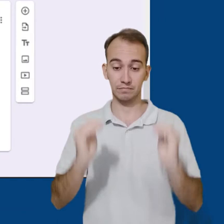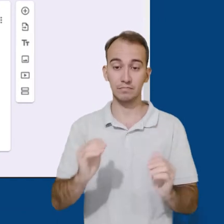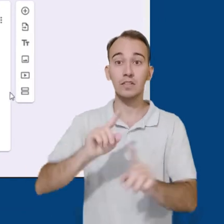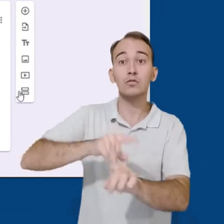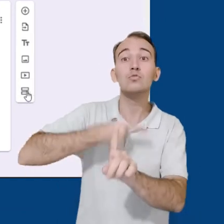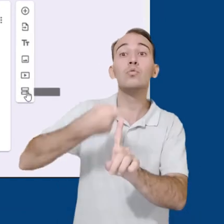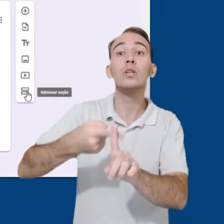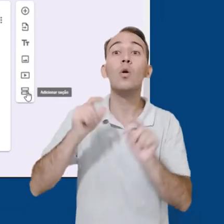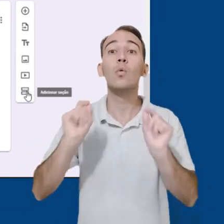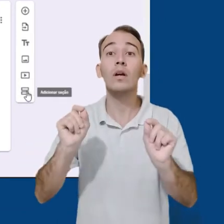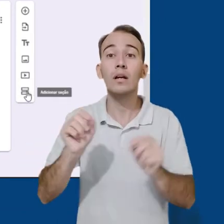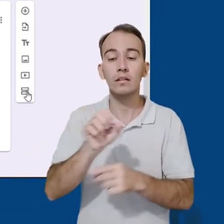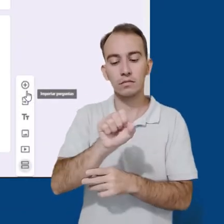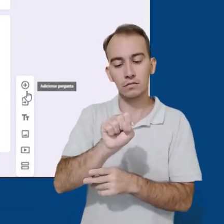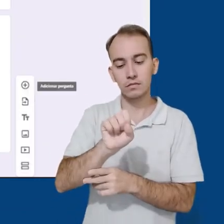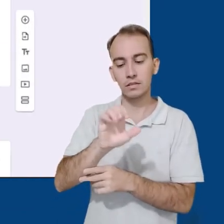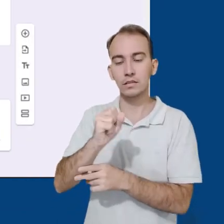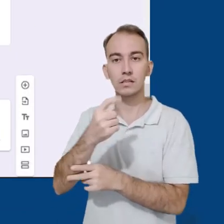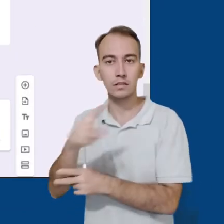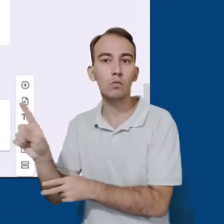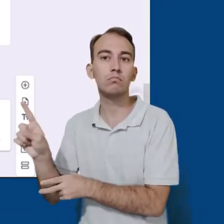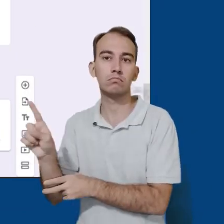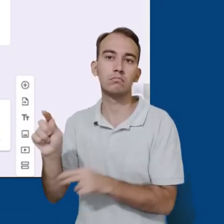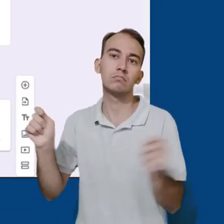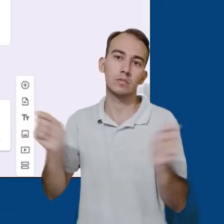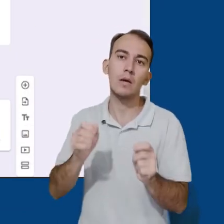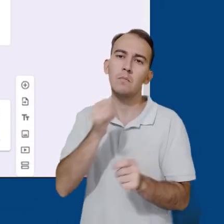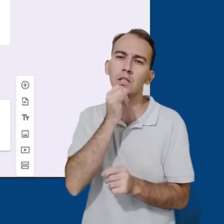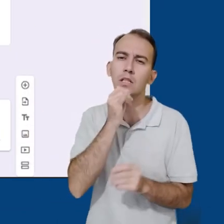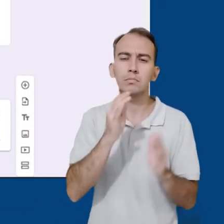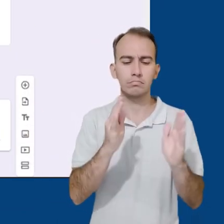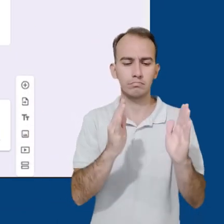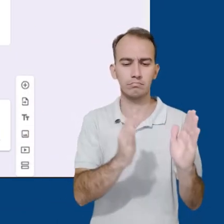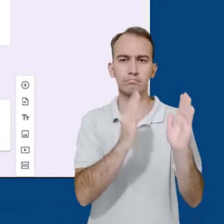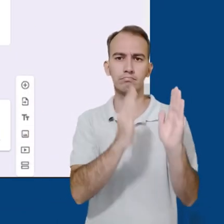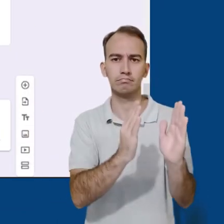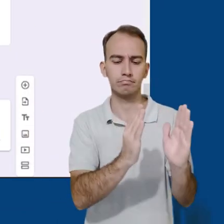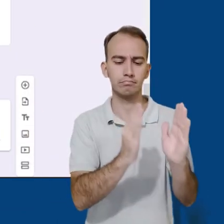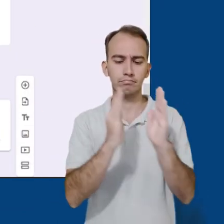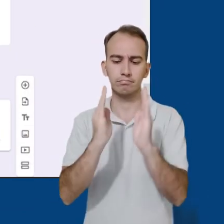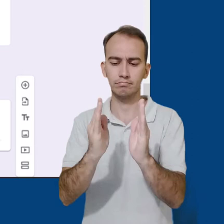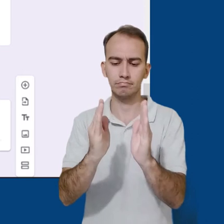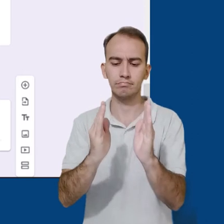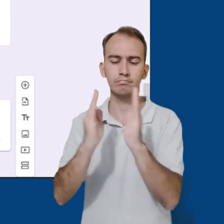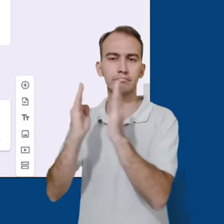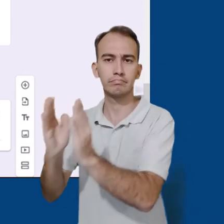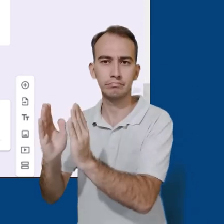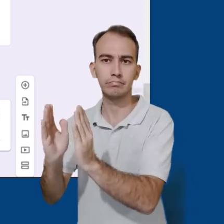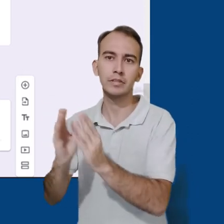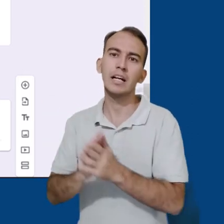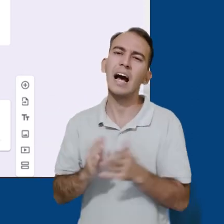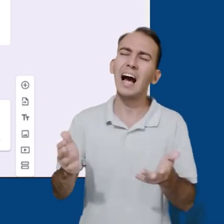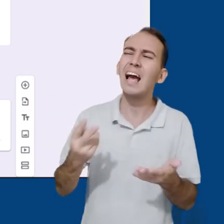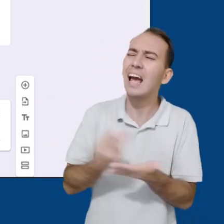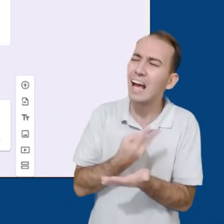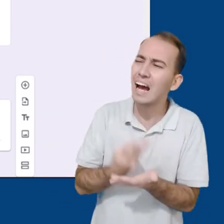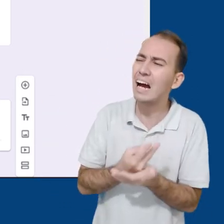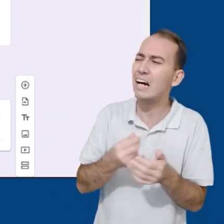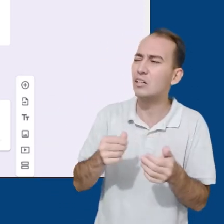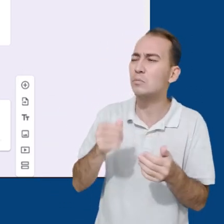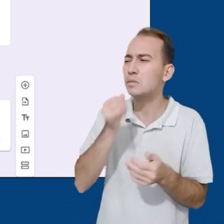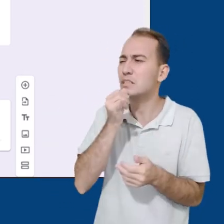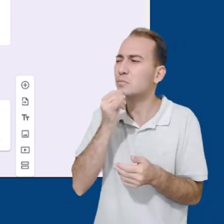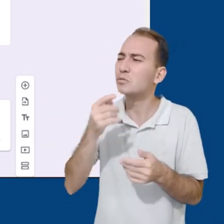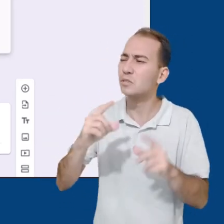A última opção da barra de tarefas é adicionar uma sessão. Isso divide o nosso formulário em páginas. Caso tenha dividido